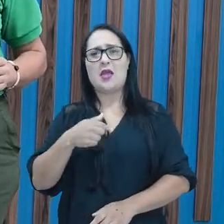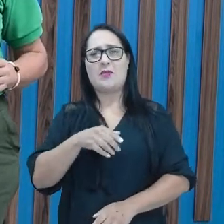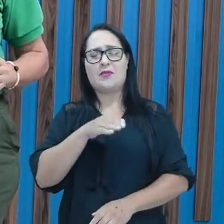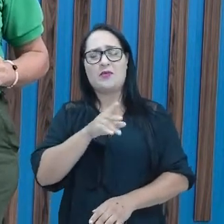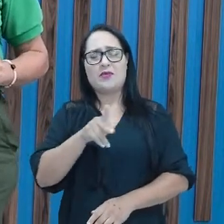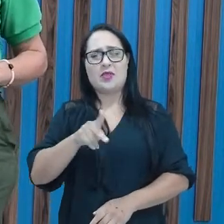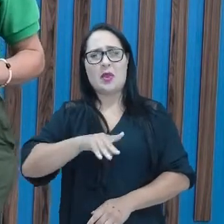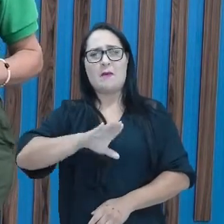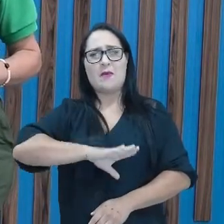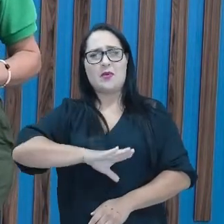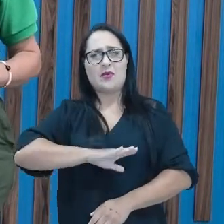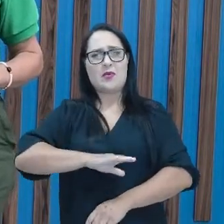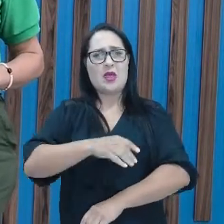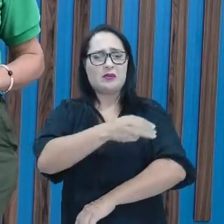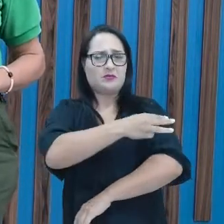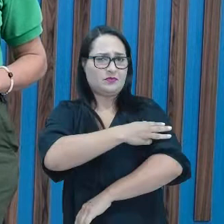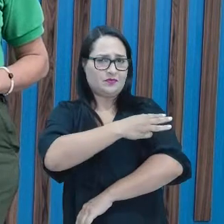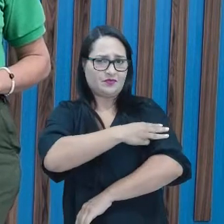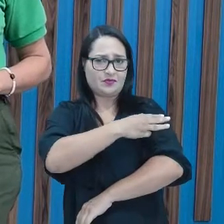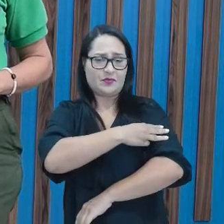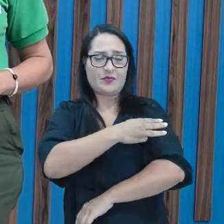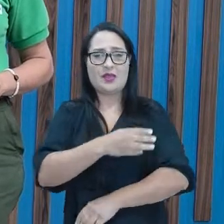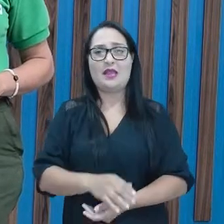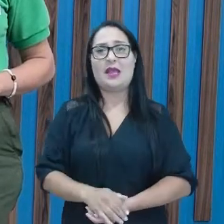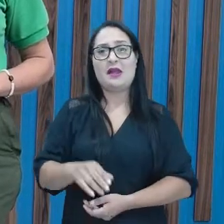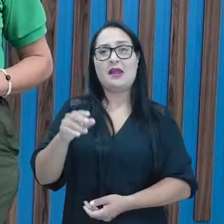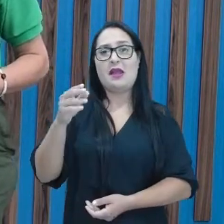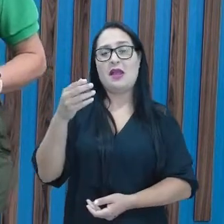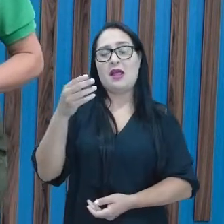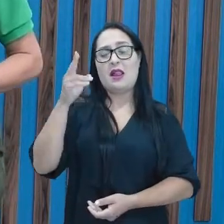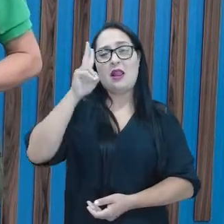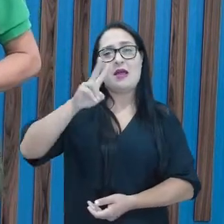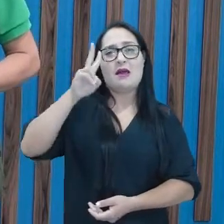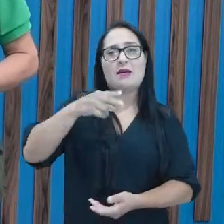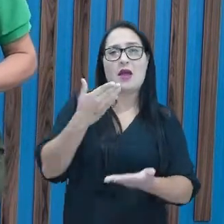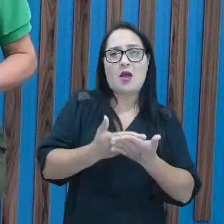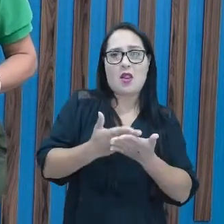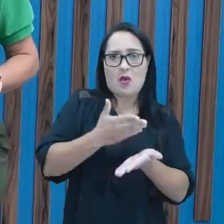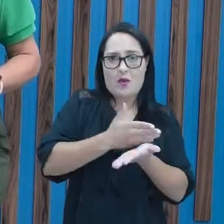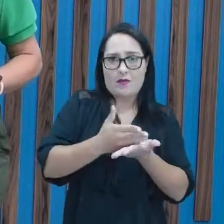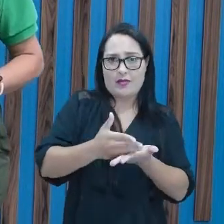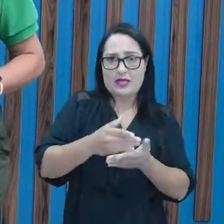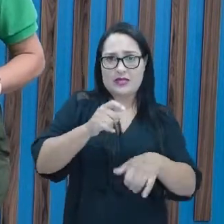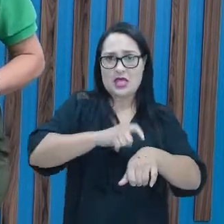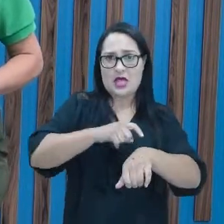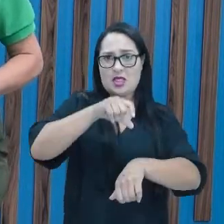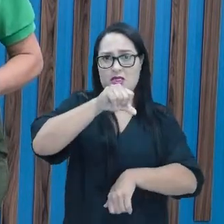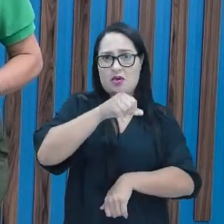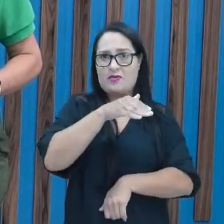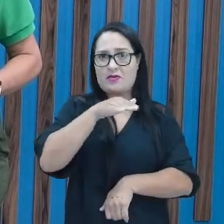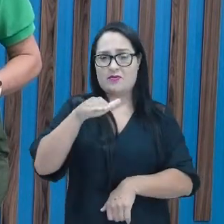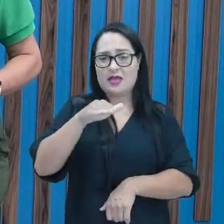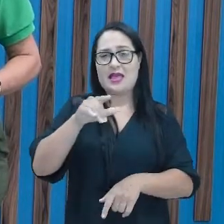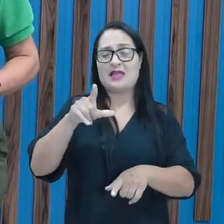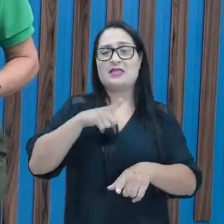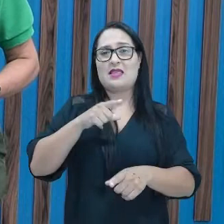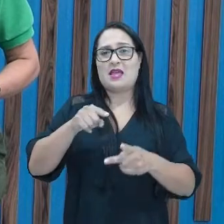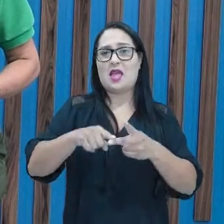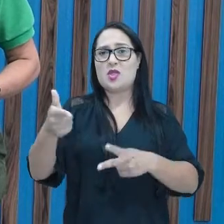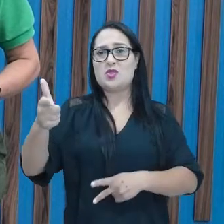anos, tá? Lembrando que nossas aulas começam às 9h30 e tem a reprise às 18h.